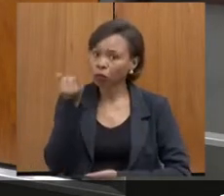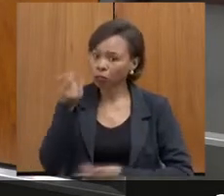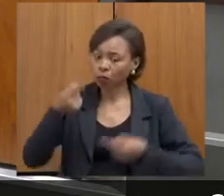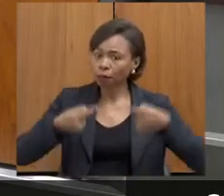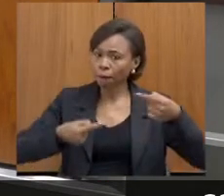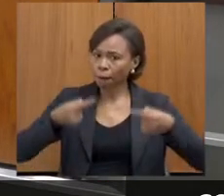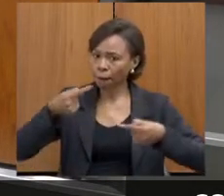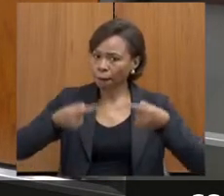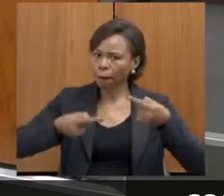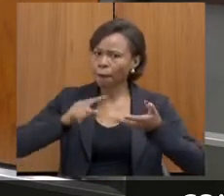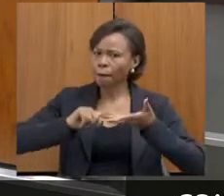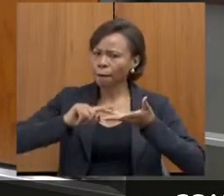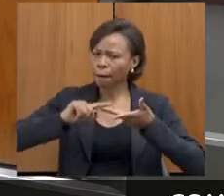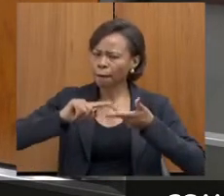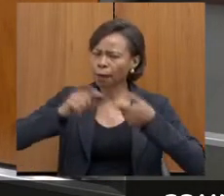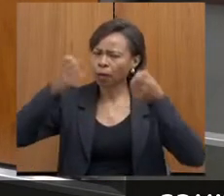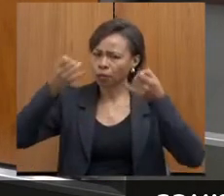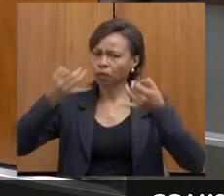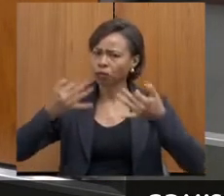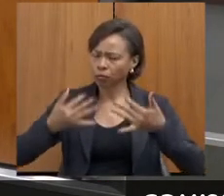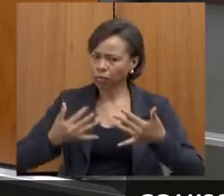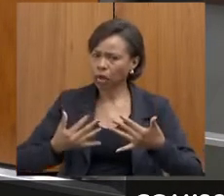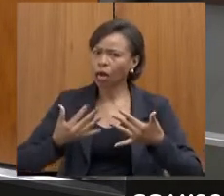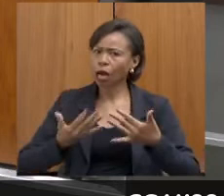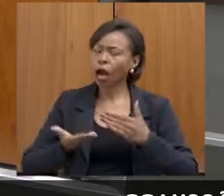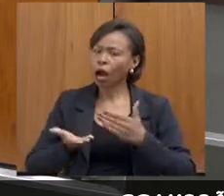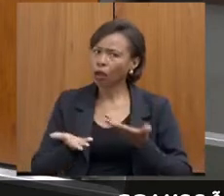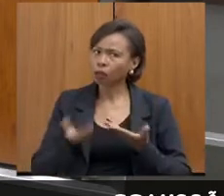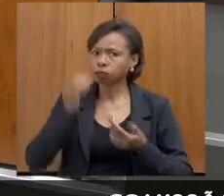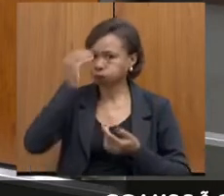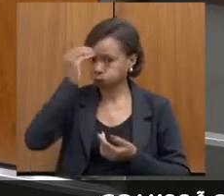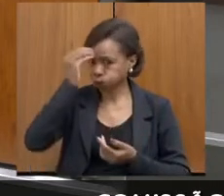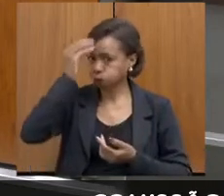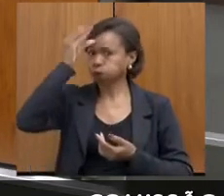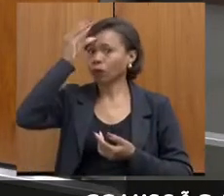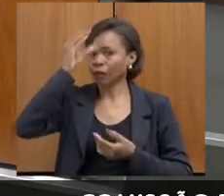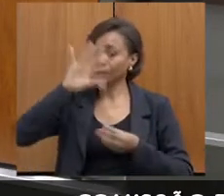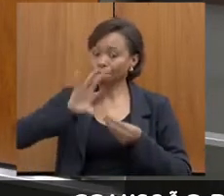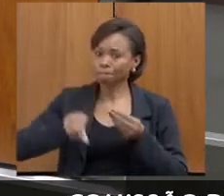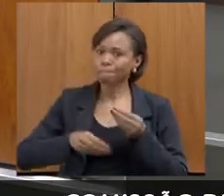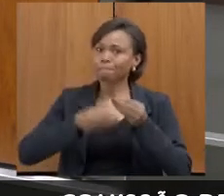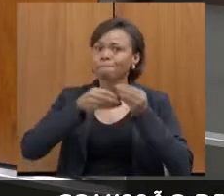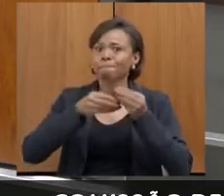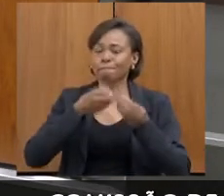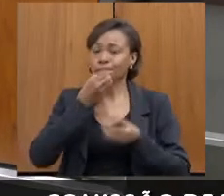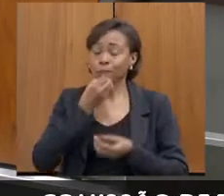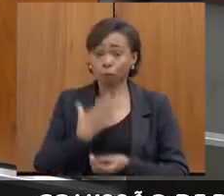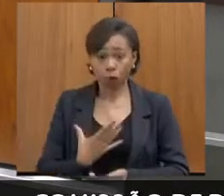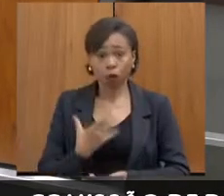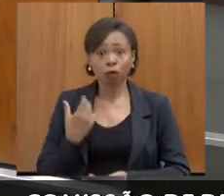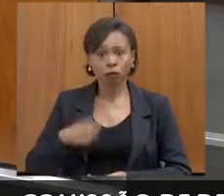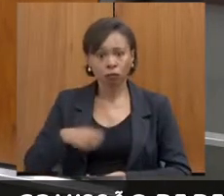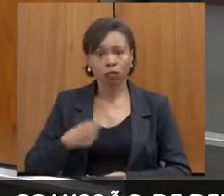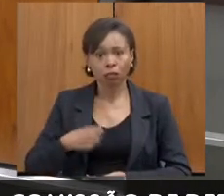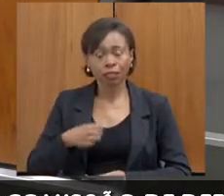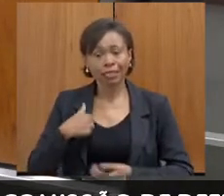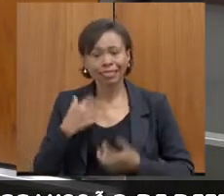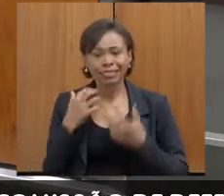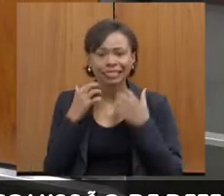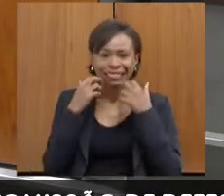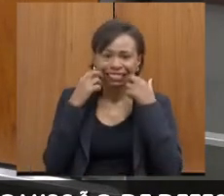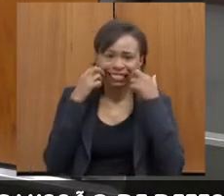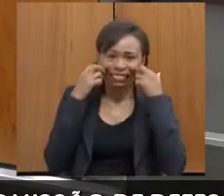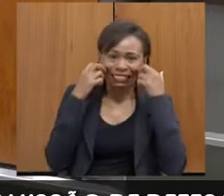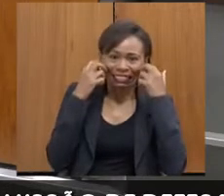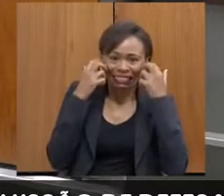para a gente enriquecer e agregar situações mesmo, apesar de que, assim, a verdade que eu vou confessar que eu fiquei até um pouco constrangida perto